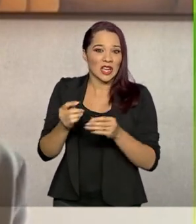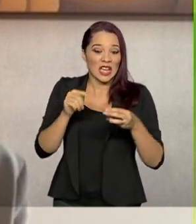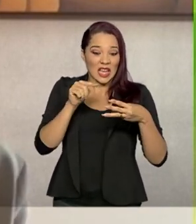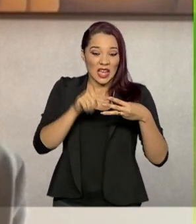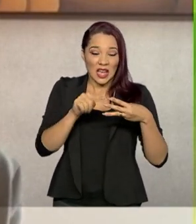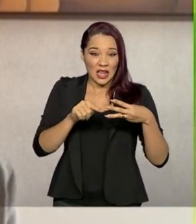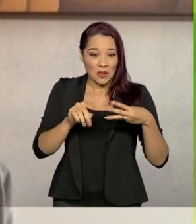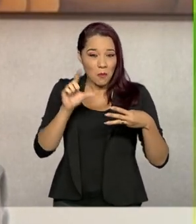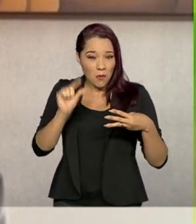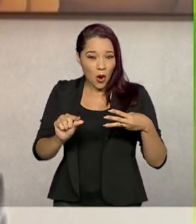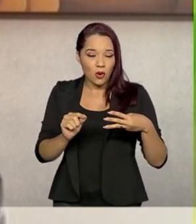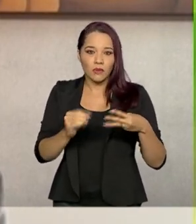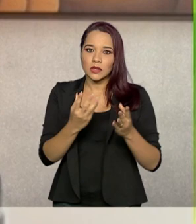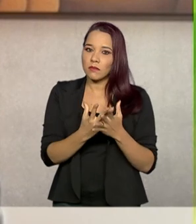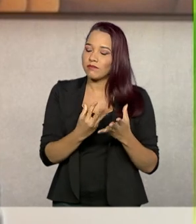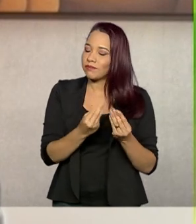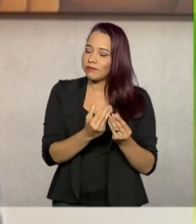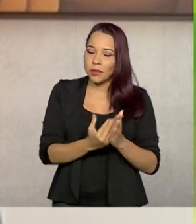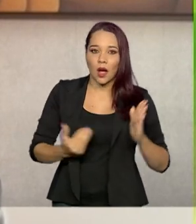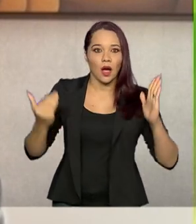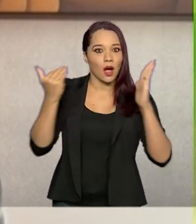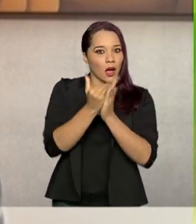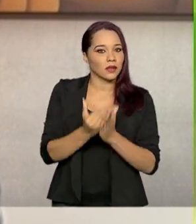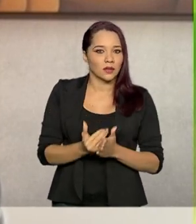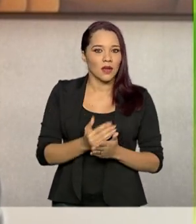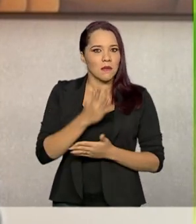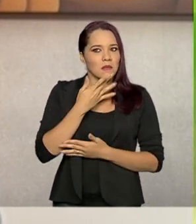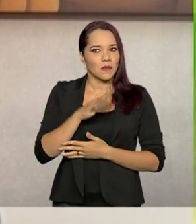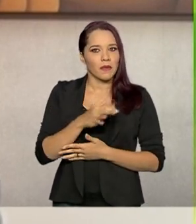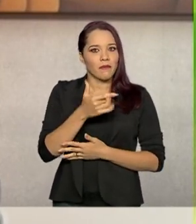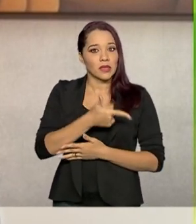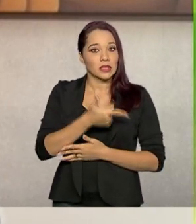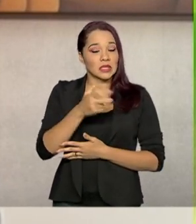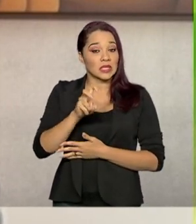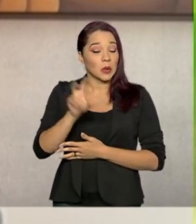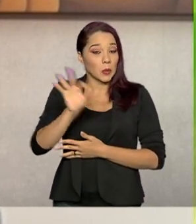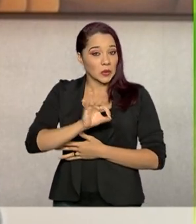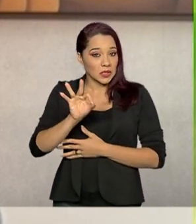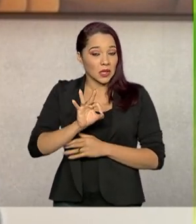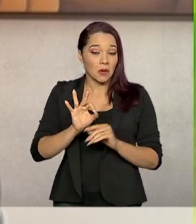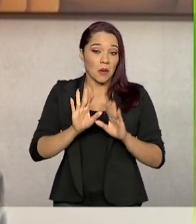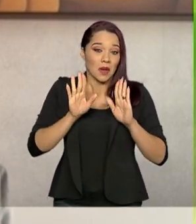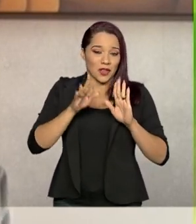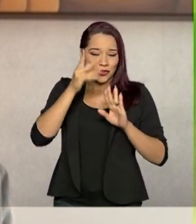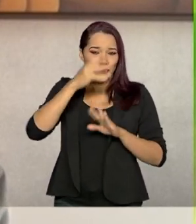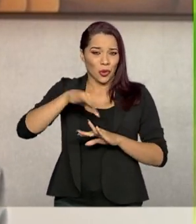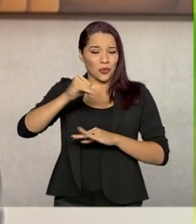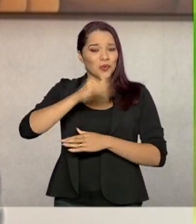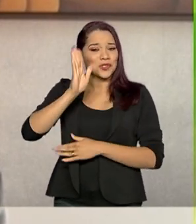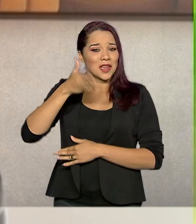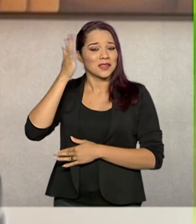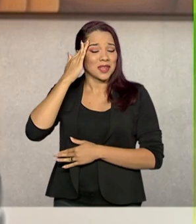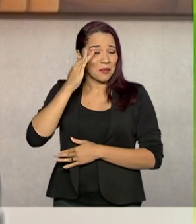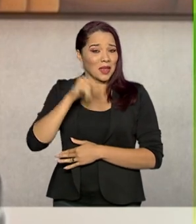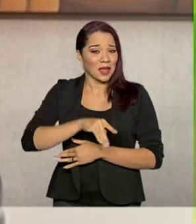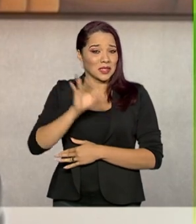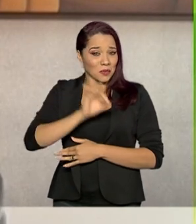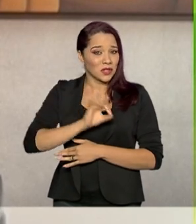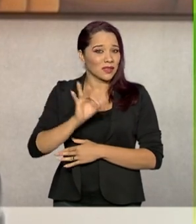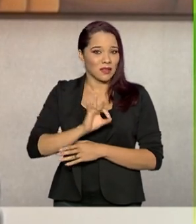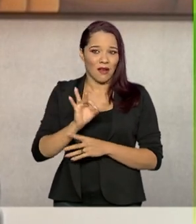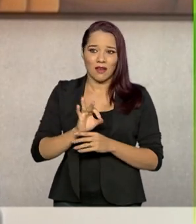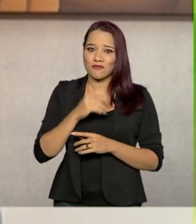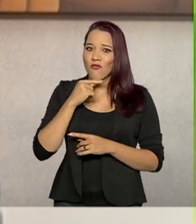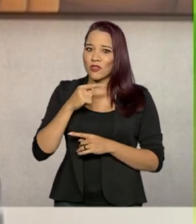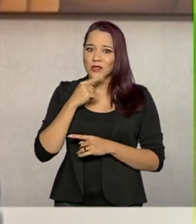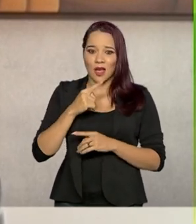muito tributados. A gente fala numa alíquota inicial de 25%, mas todo mundo já sabe que essa alíquota é inviável